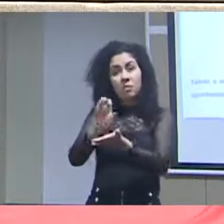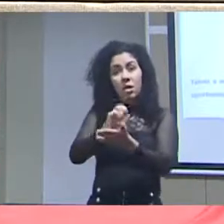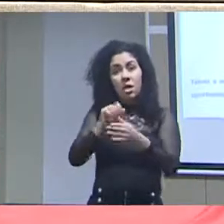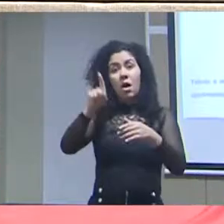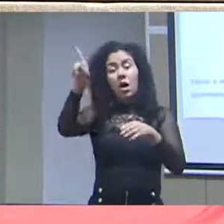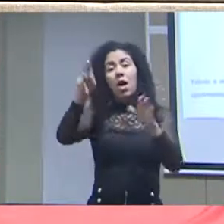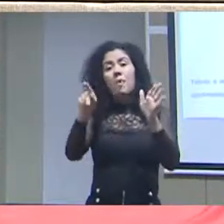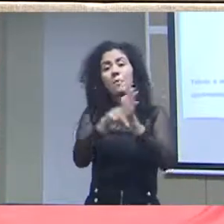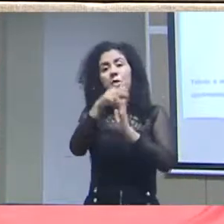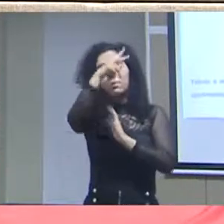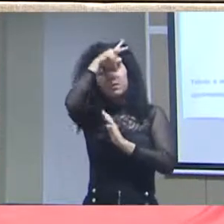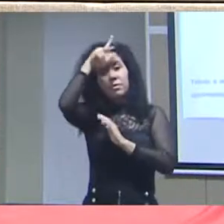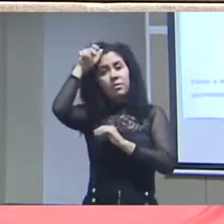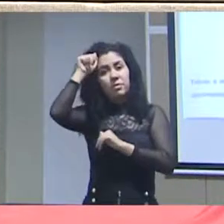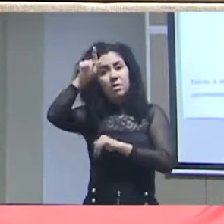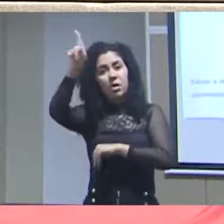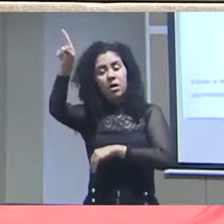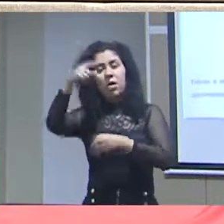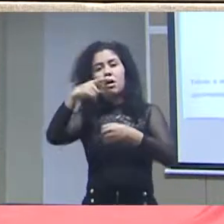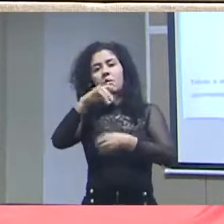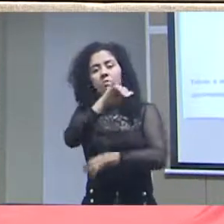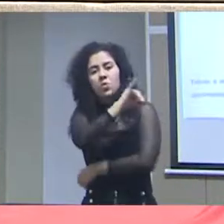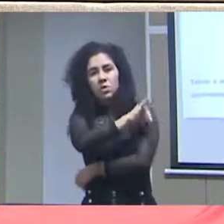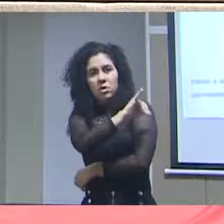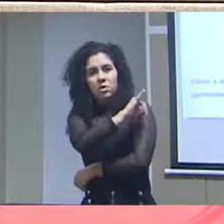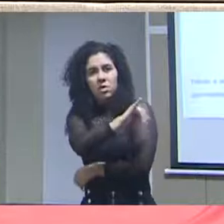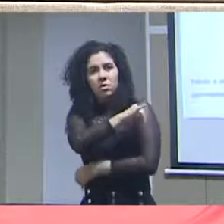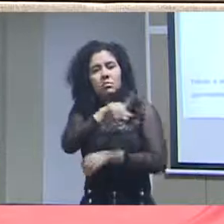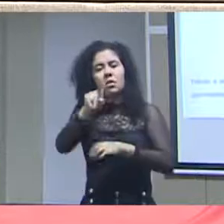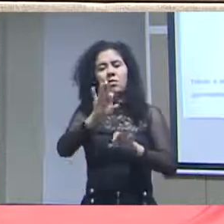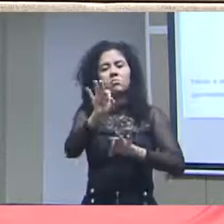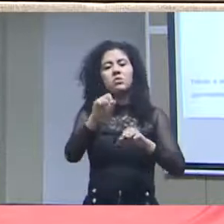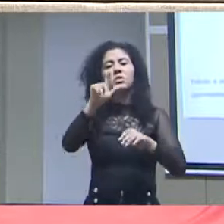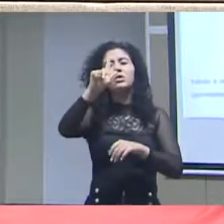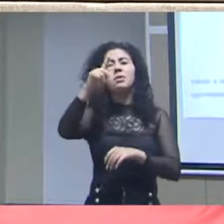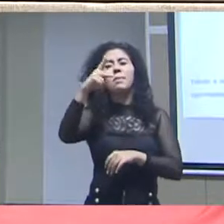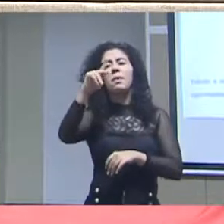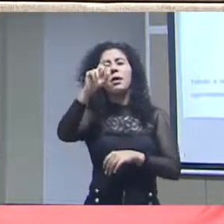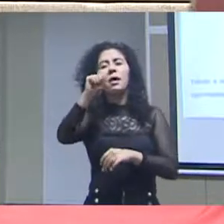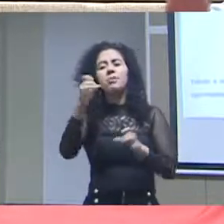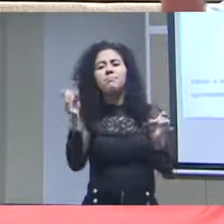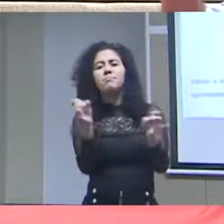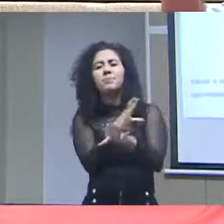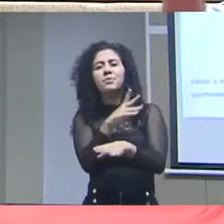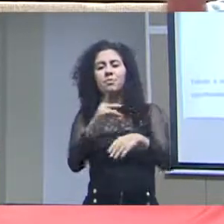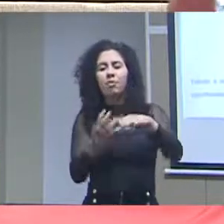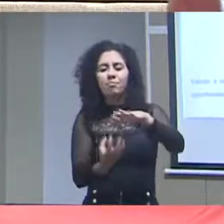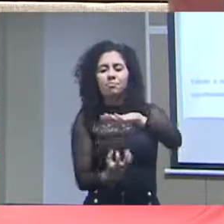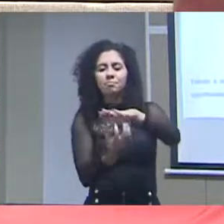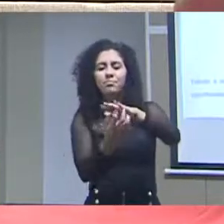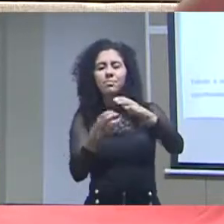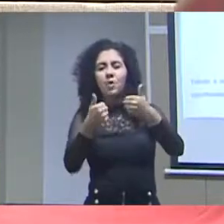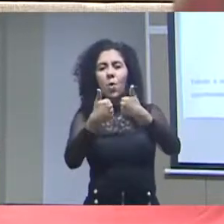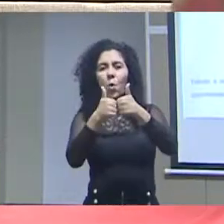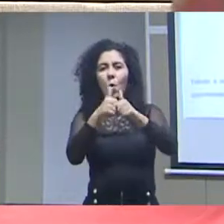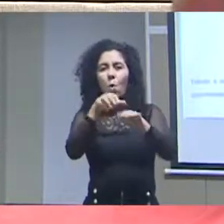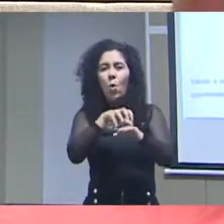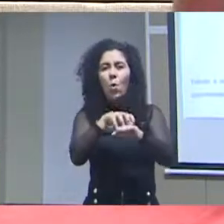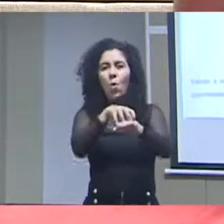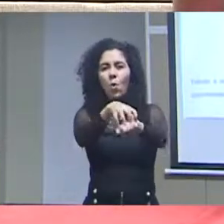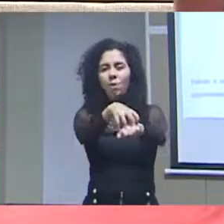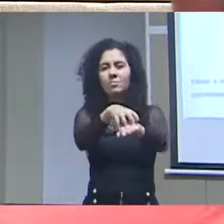Prefeitura do Rio disponibiliza os dados da localização dos ônibus, o GPS do ônibus, em tempo real. Então, você sabe,